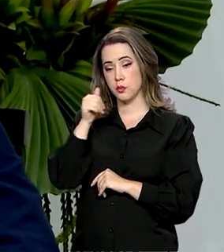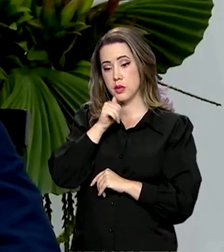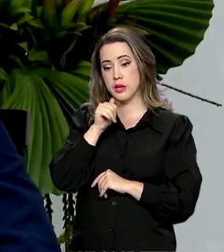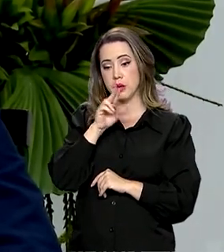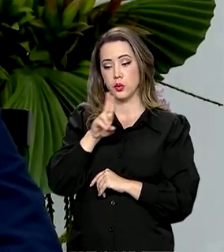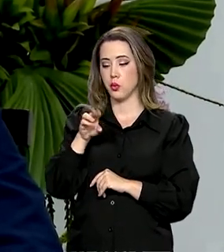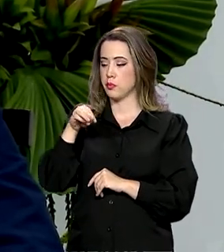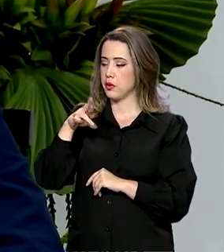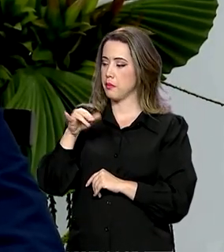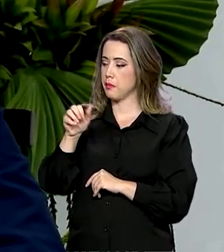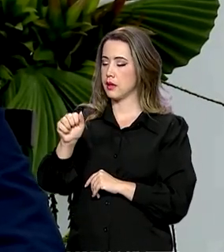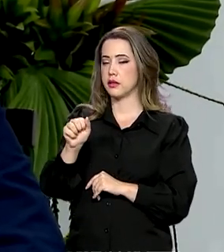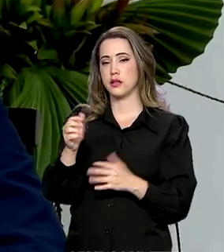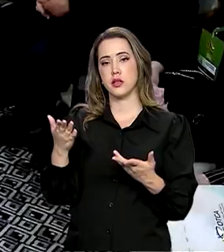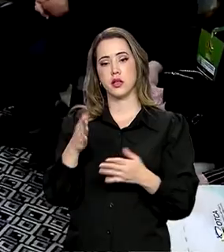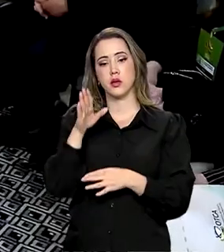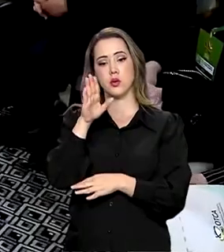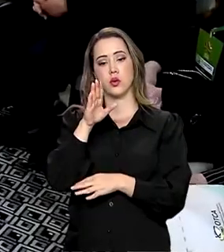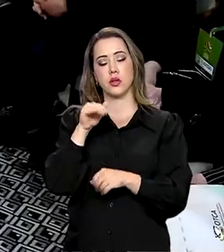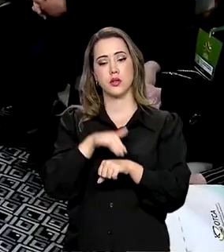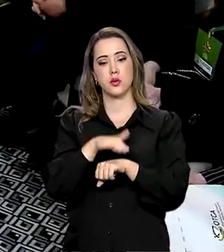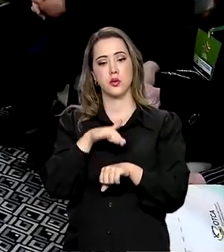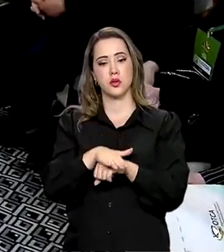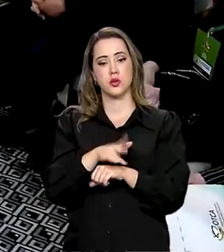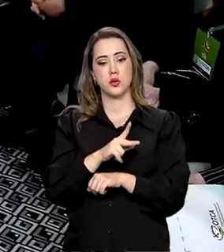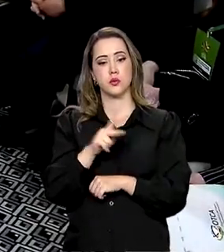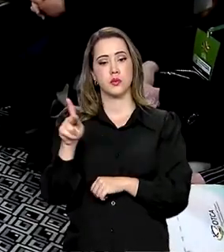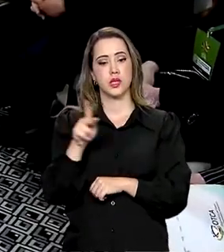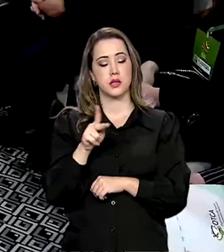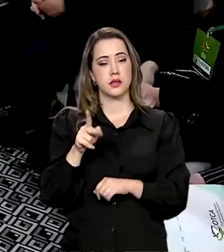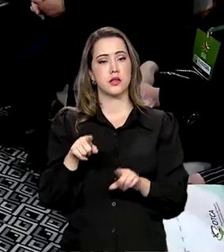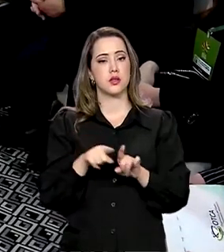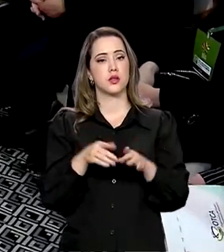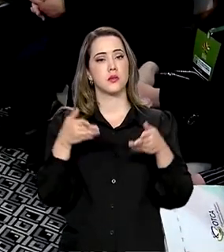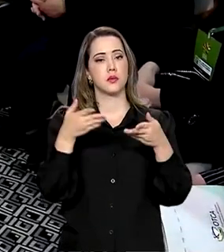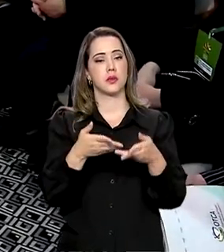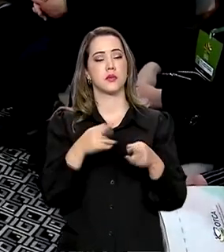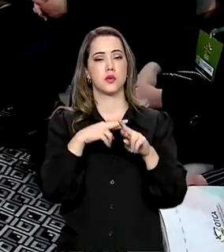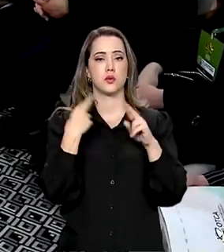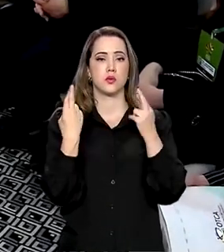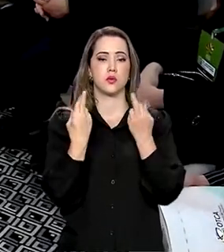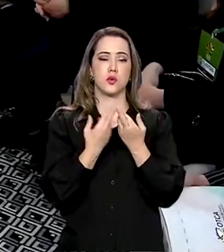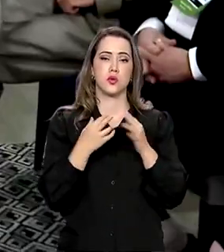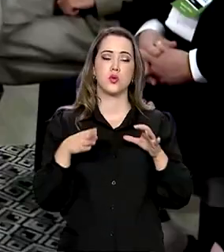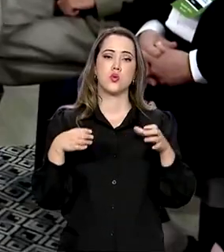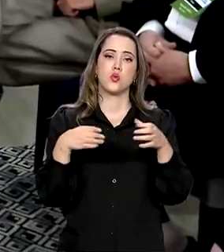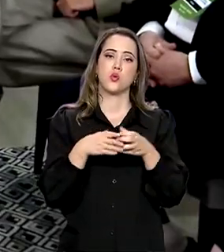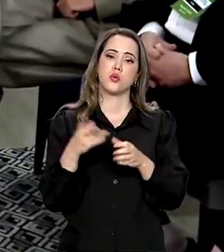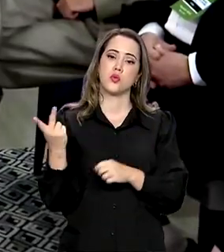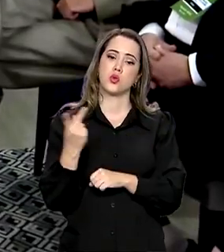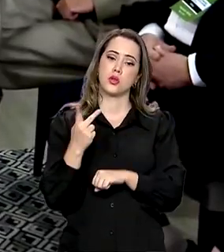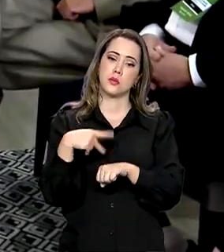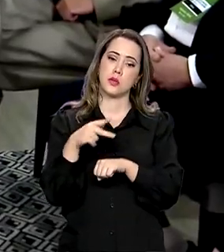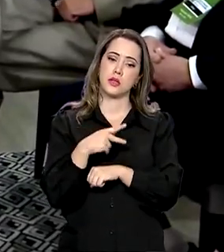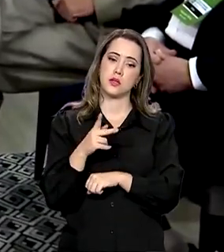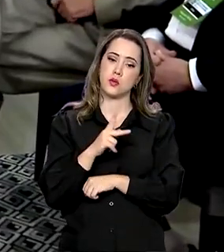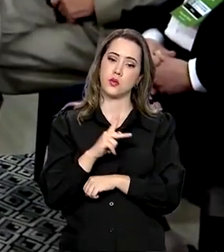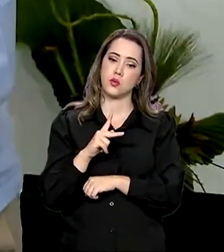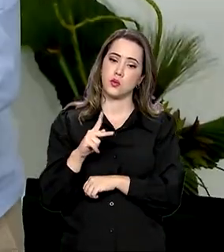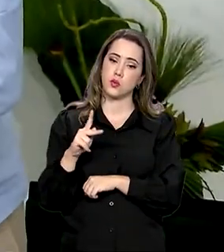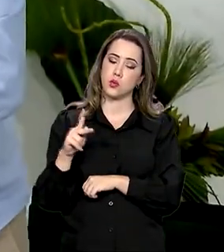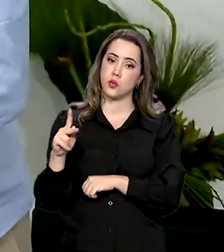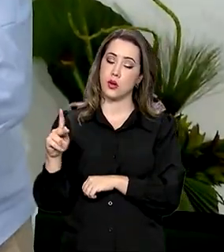E agora, no início da noite, o presidente participou ainda de uma reunião, encontro bilateral com a presidente